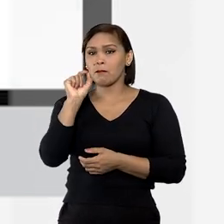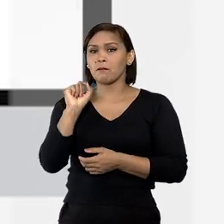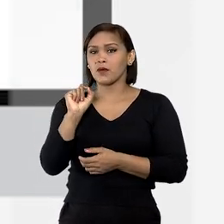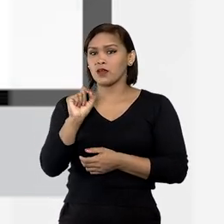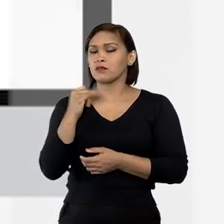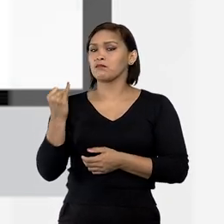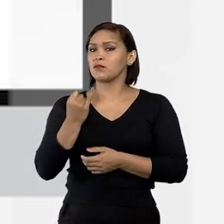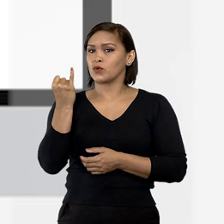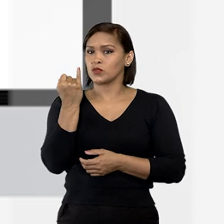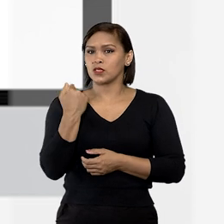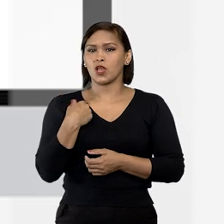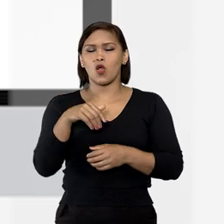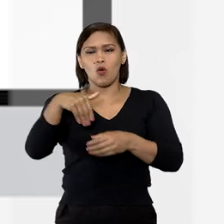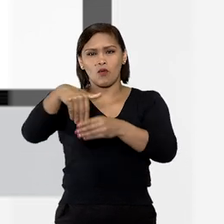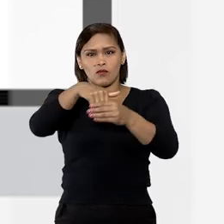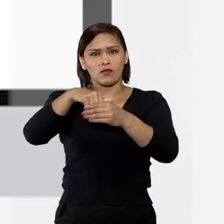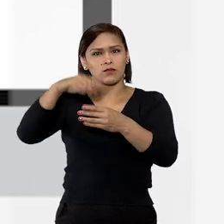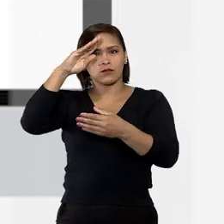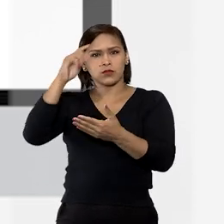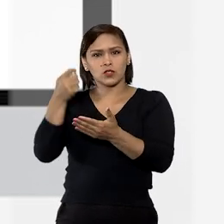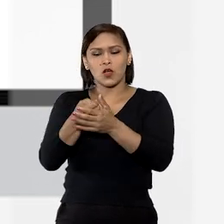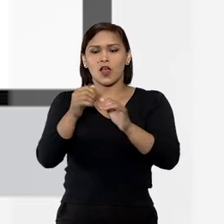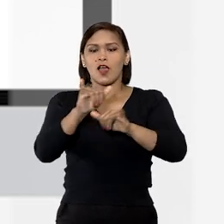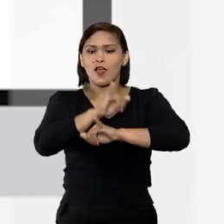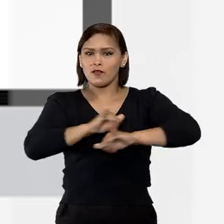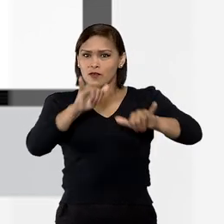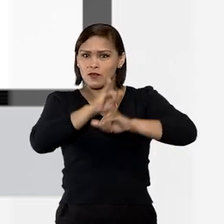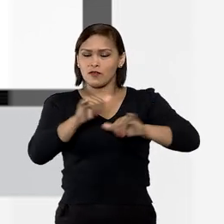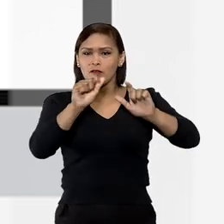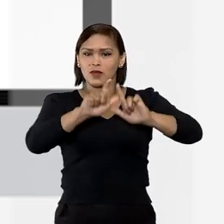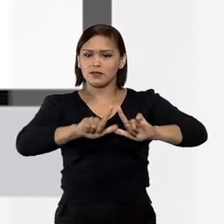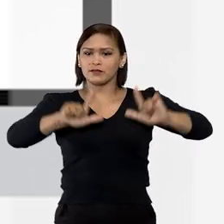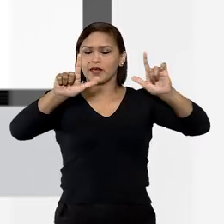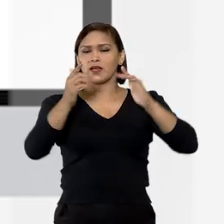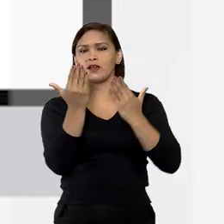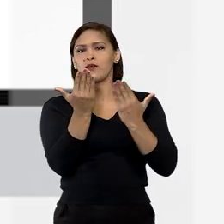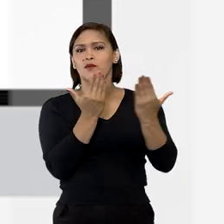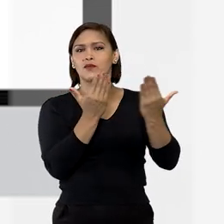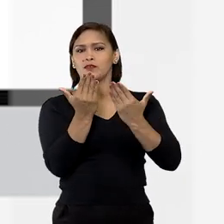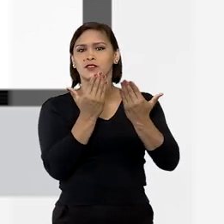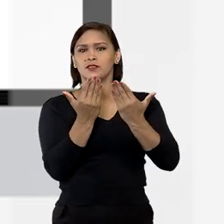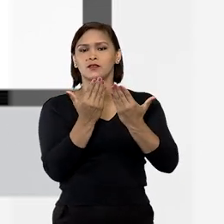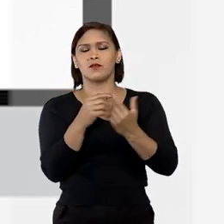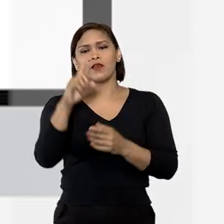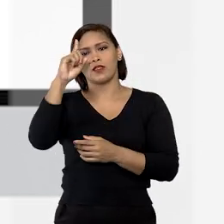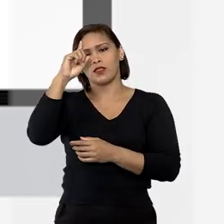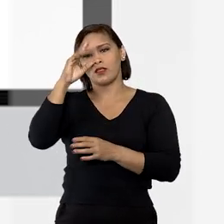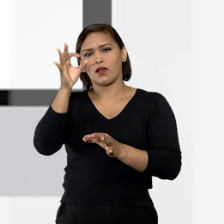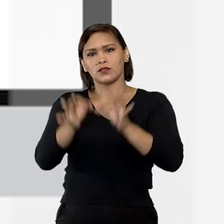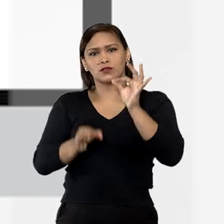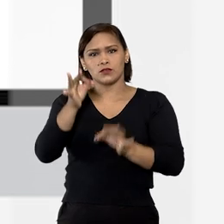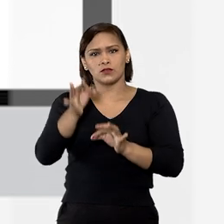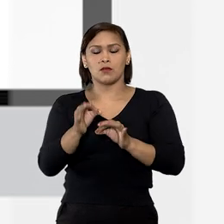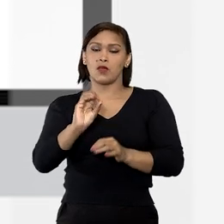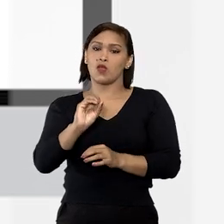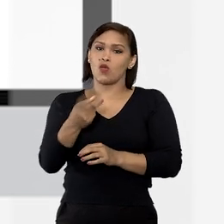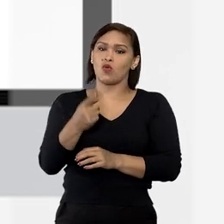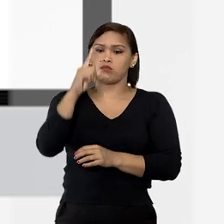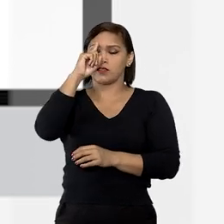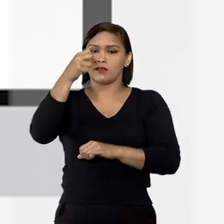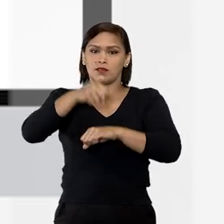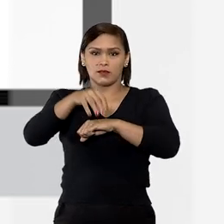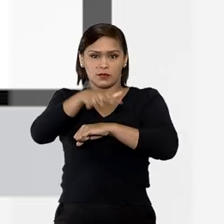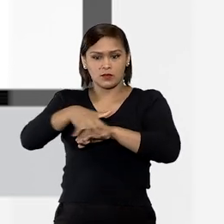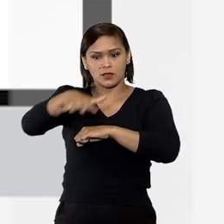Lembrando que, quando se tratar de um acórdon, essa informação aparece no espelho nos campos Data do Julgamento